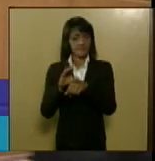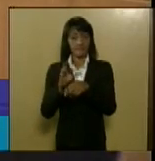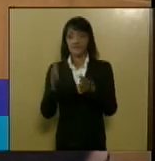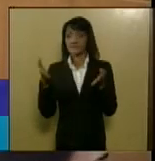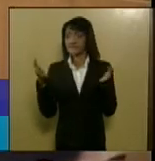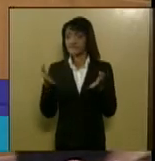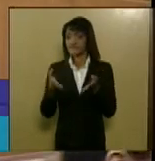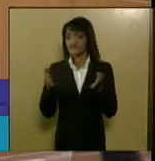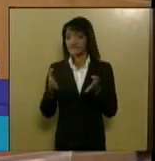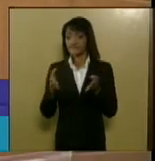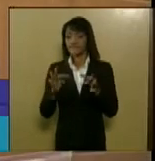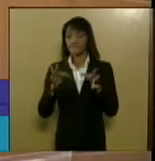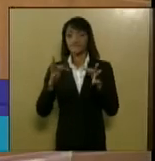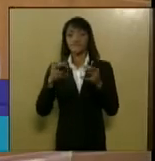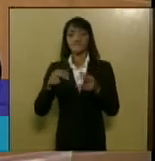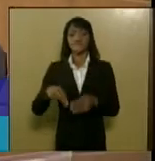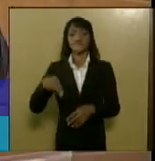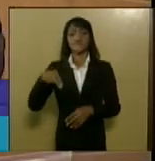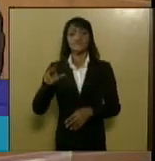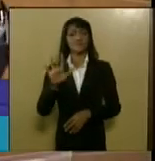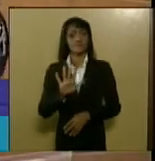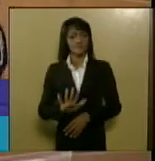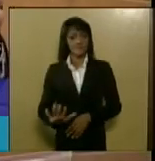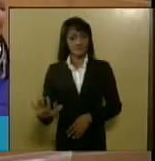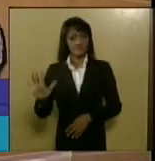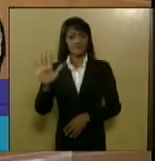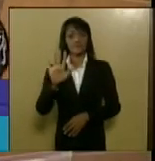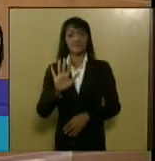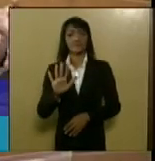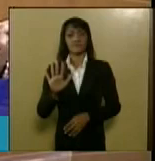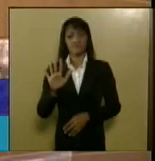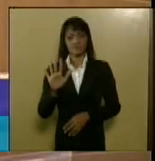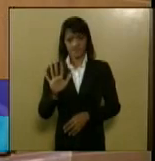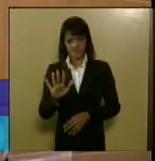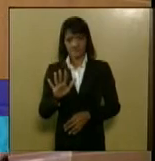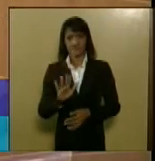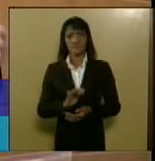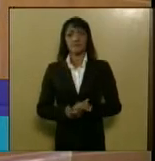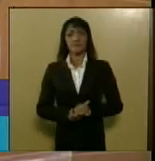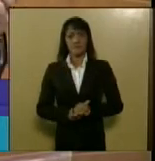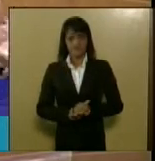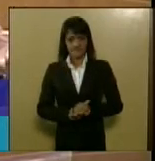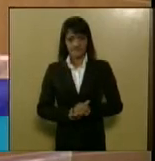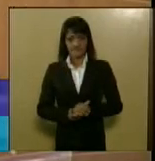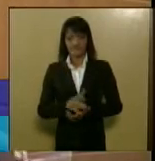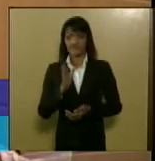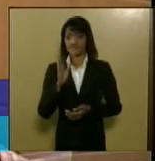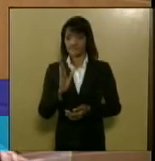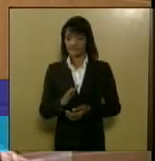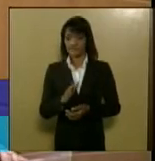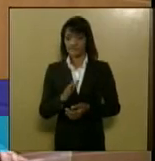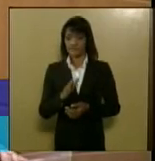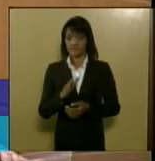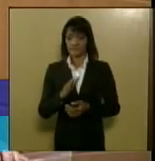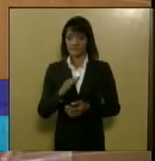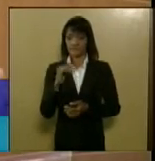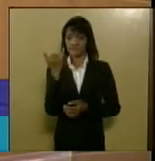todo o Nordeste, que tem um alto grau de radiação solar,